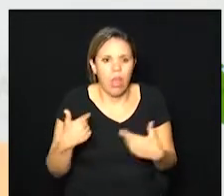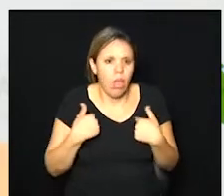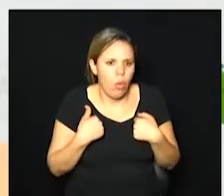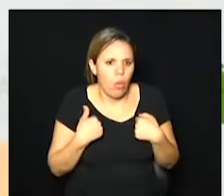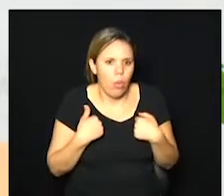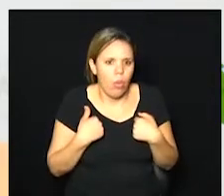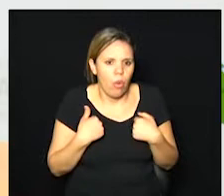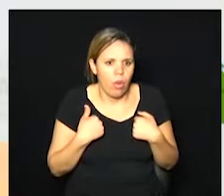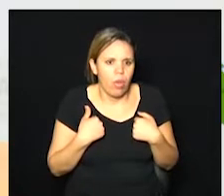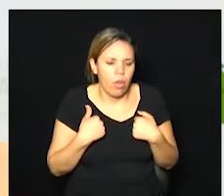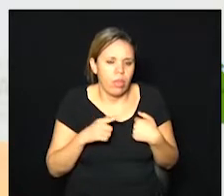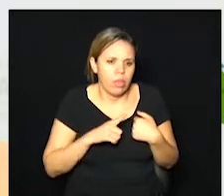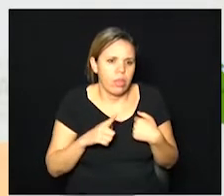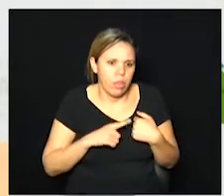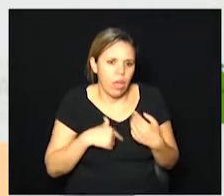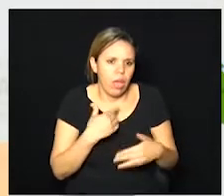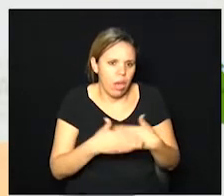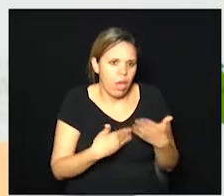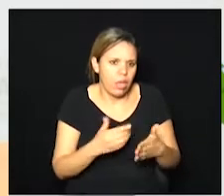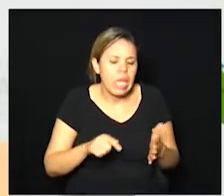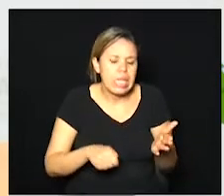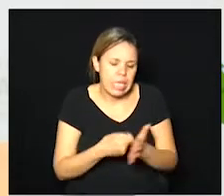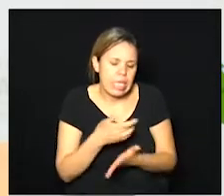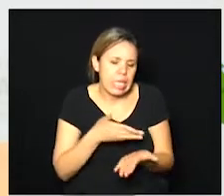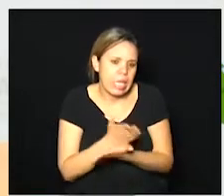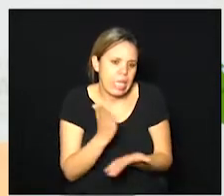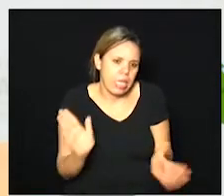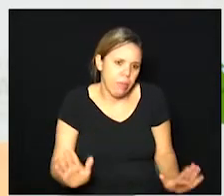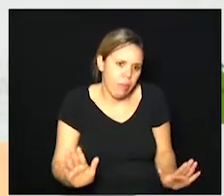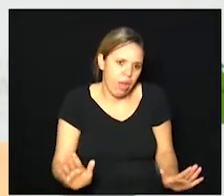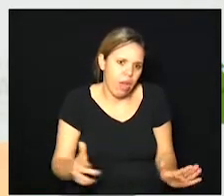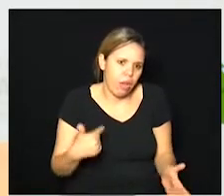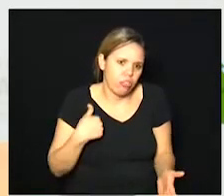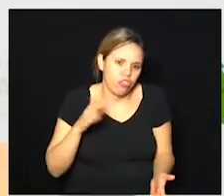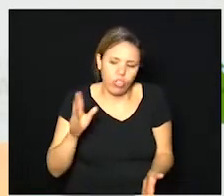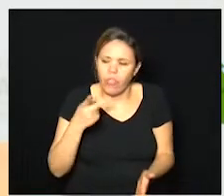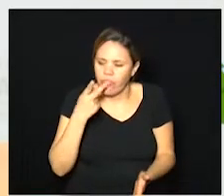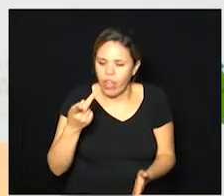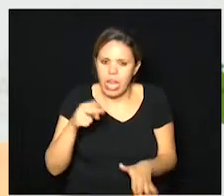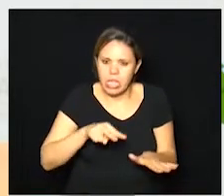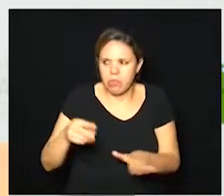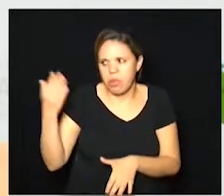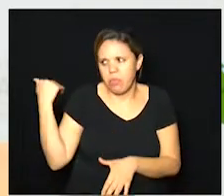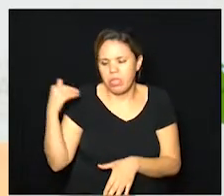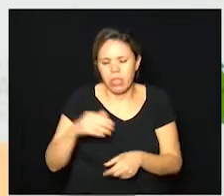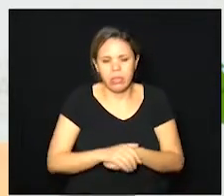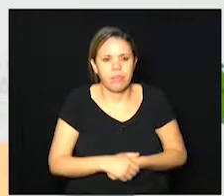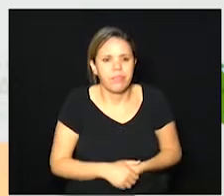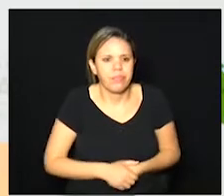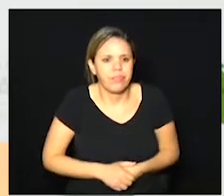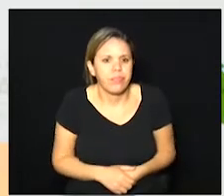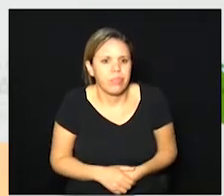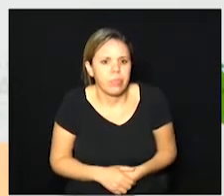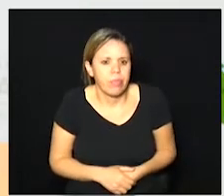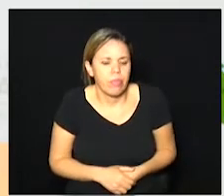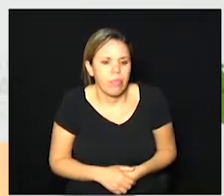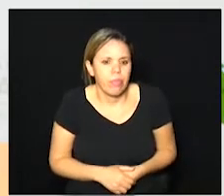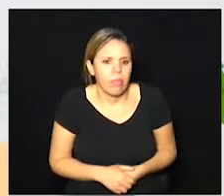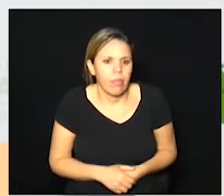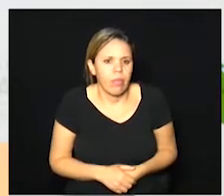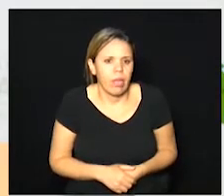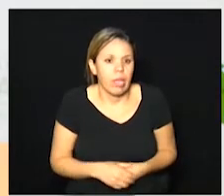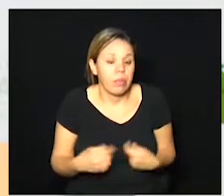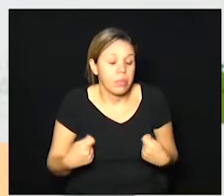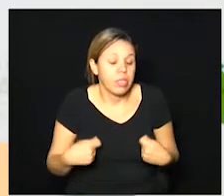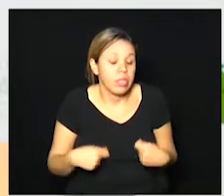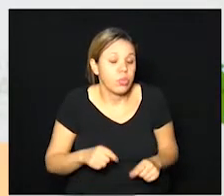teria tendência a sancionar mas aí eu já falei também na semana passada não é preciso